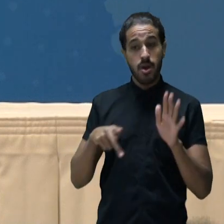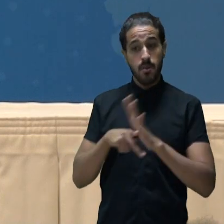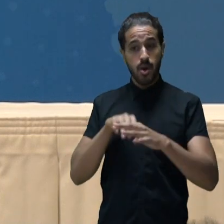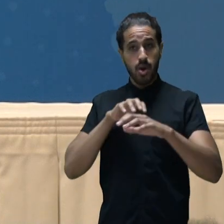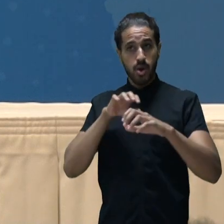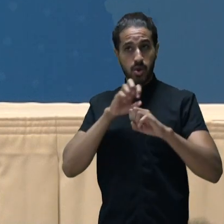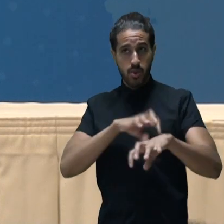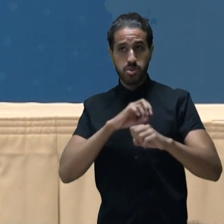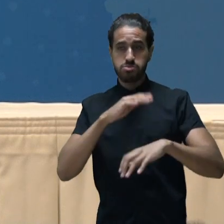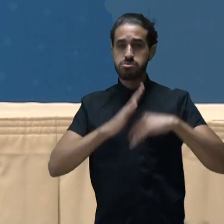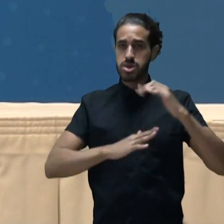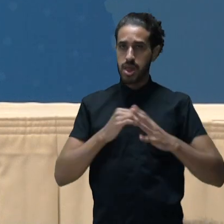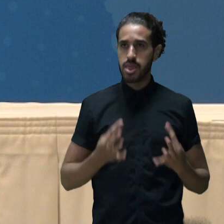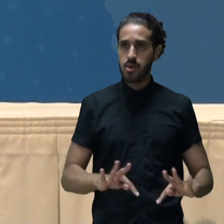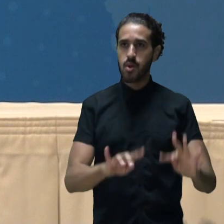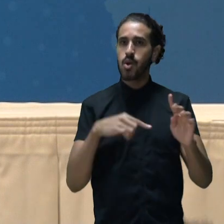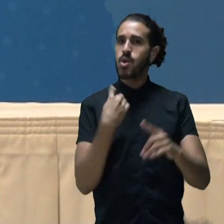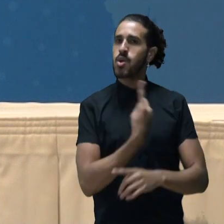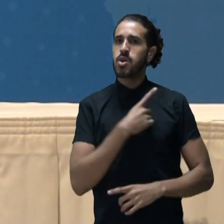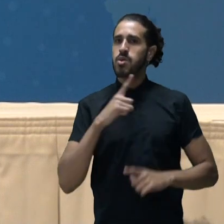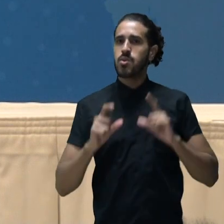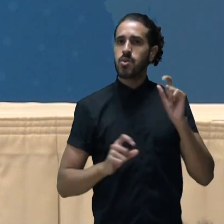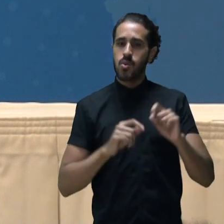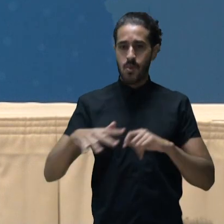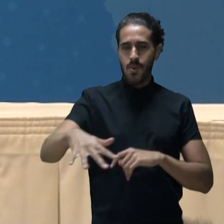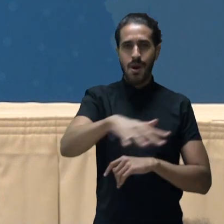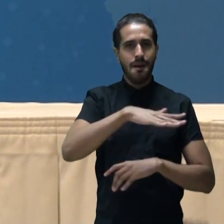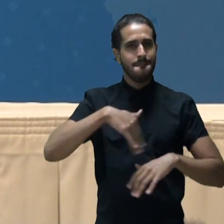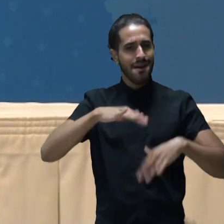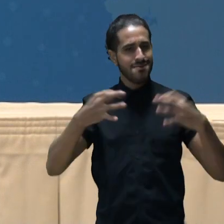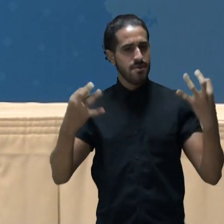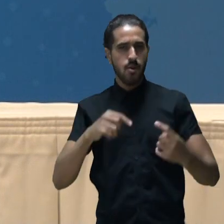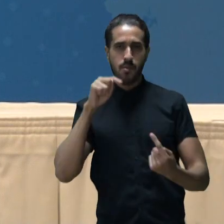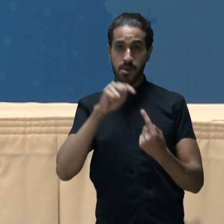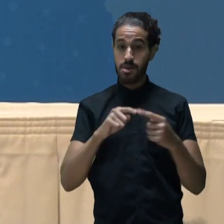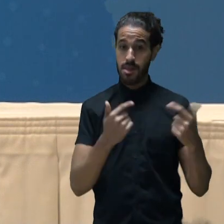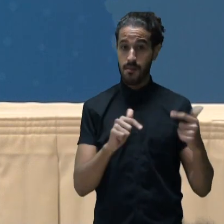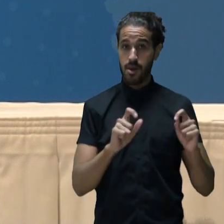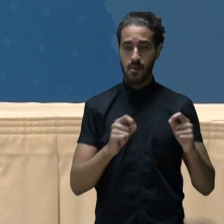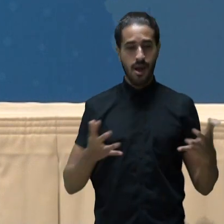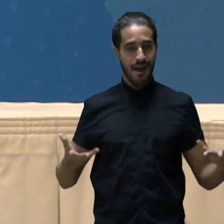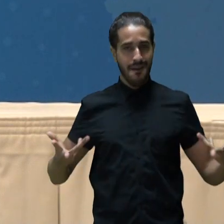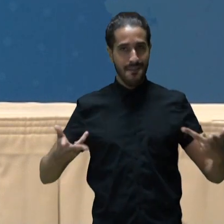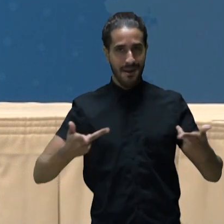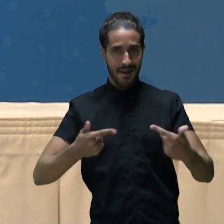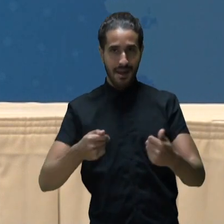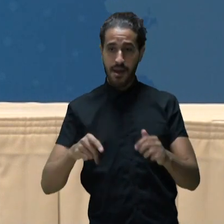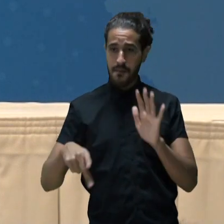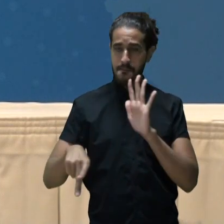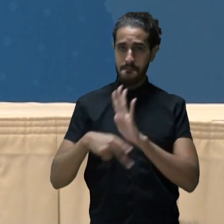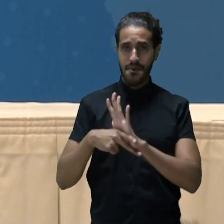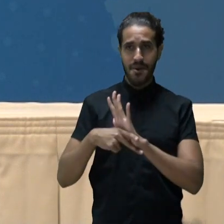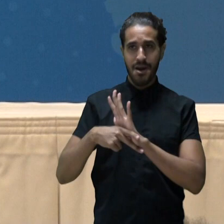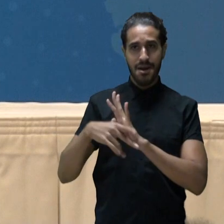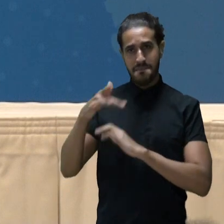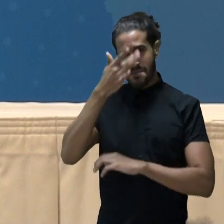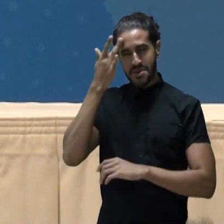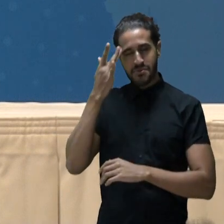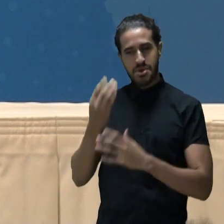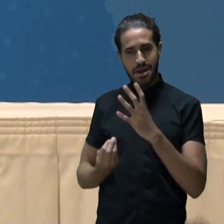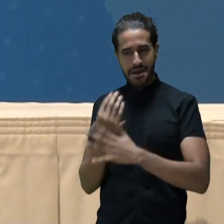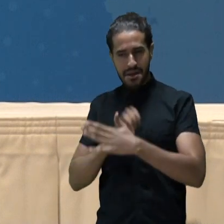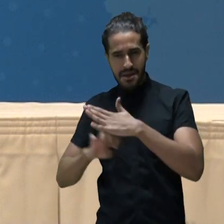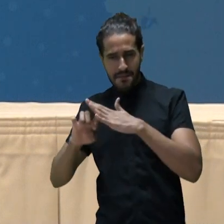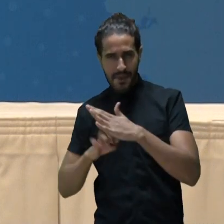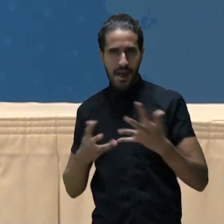educação profissional e tecnológica que a gente encontra o espaço mais adequado para trabalhar as habilidades que são próprias do empreendedor,